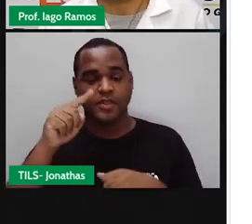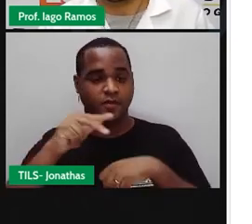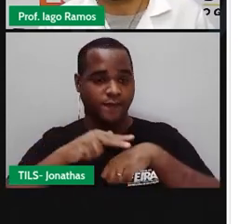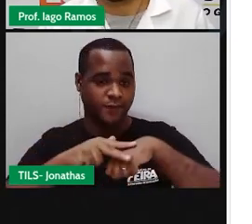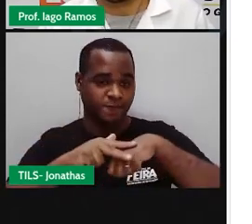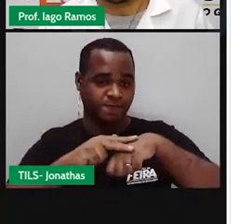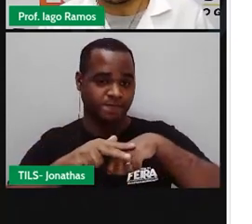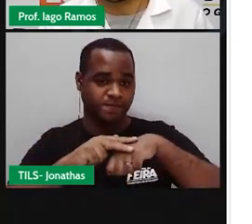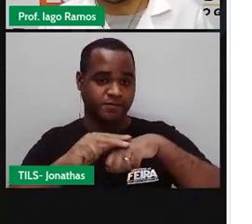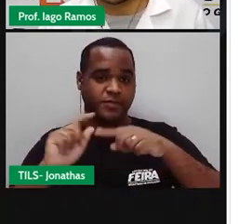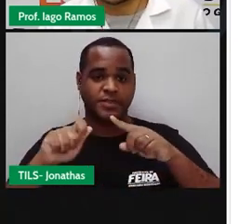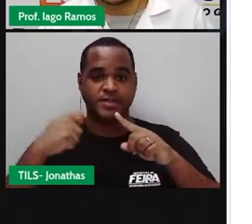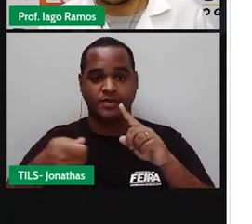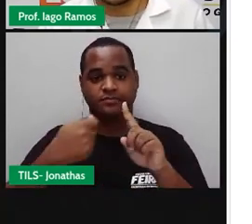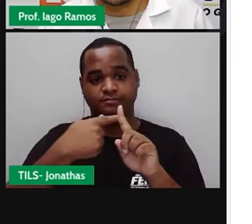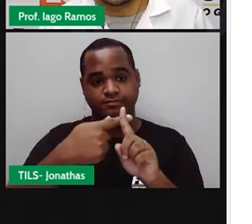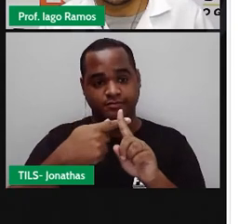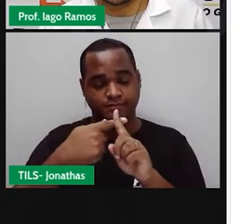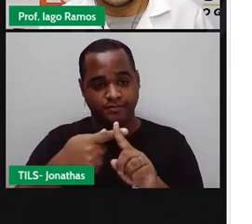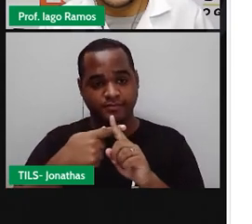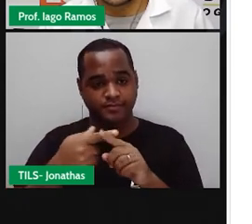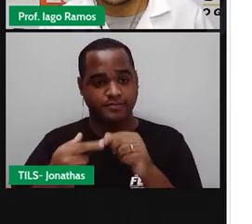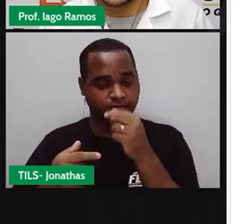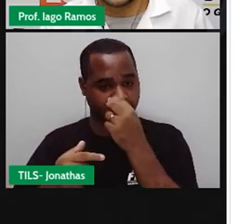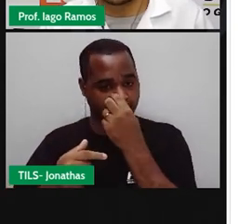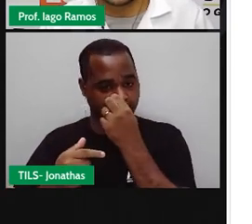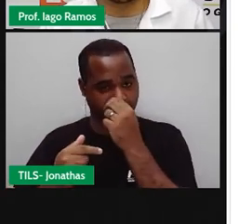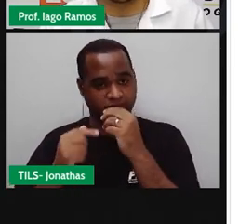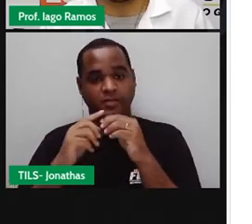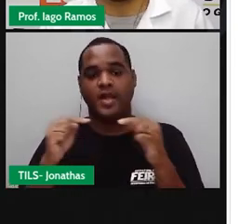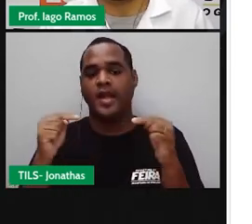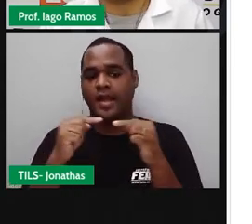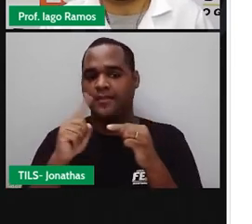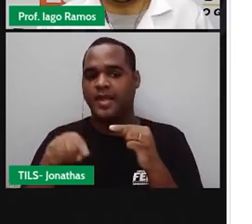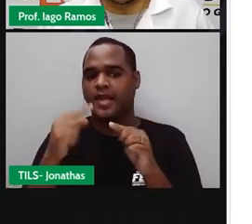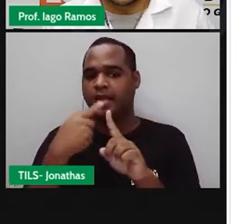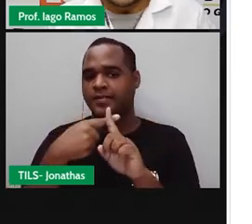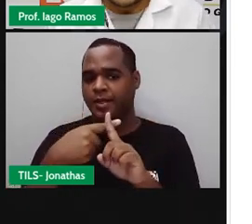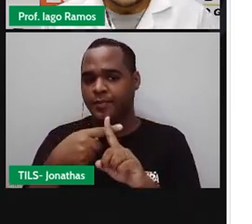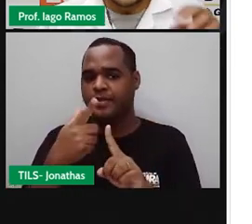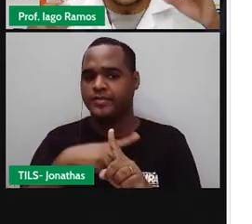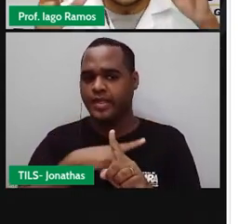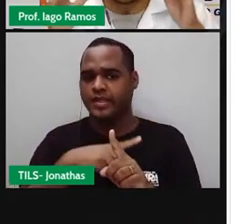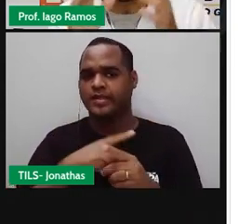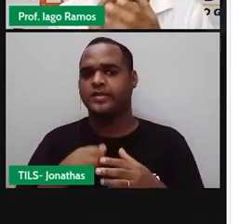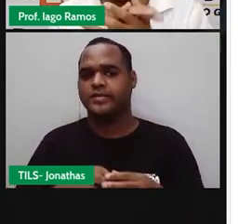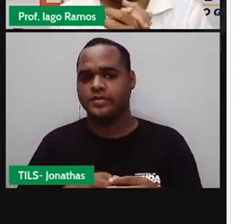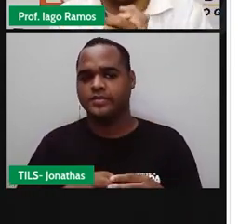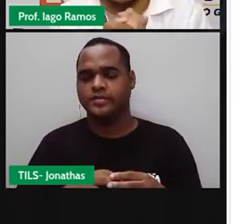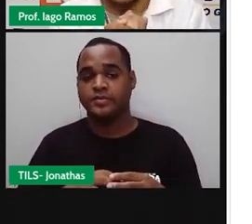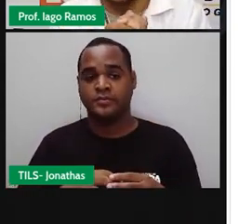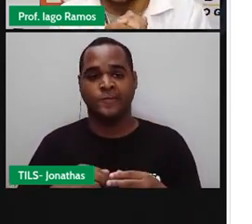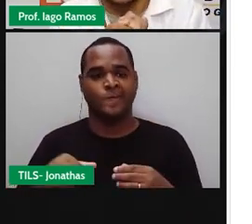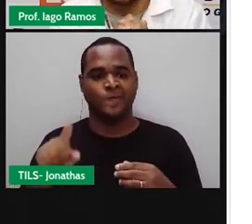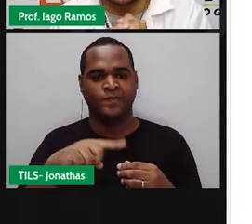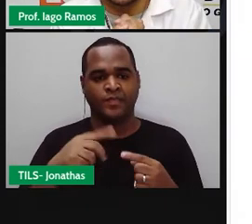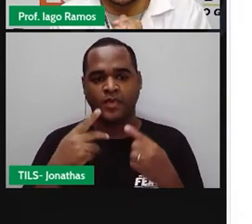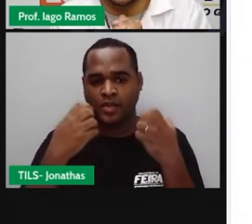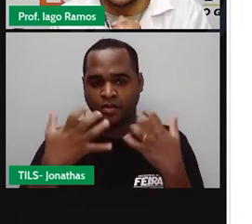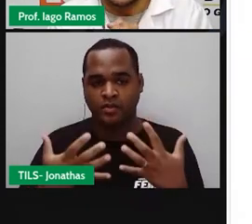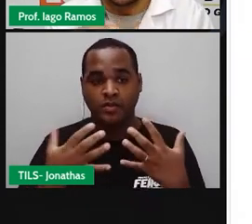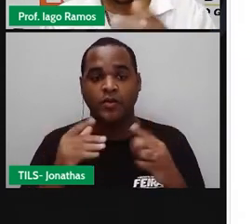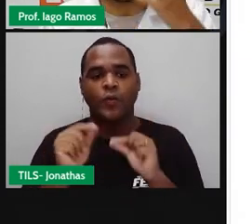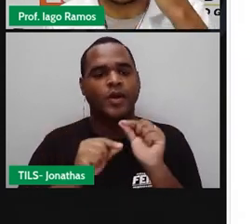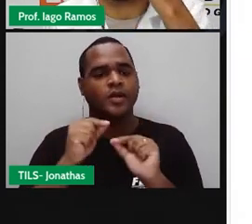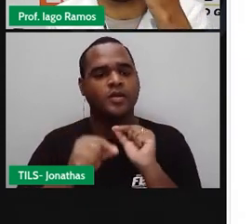é um saldo positivo quando há dinheiro disponível na conta. Então, na conta bancária, a gente pode pensar